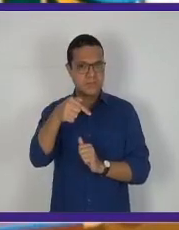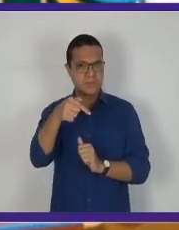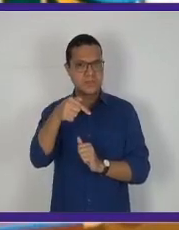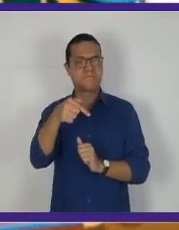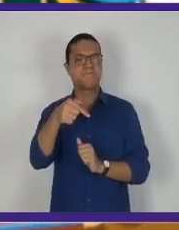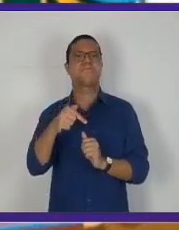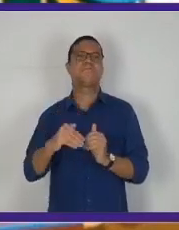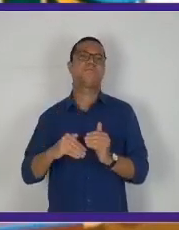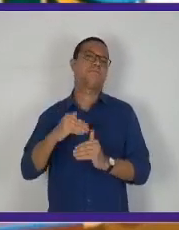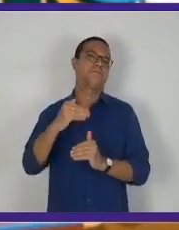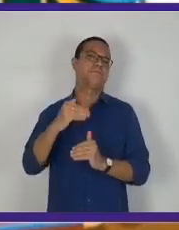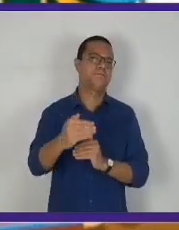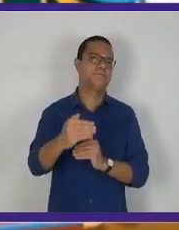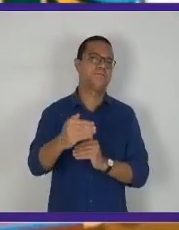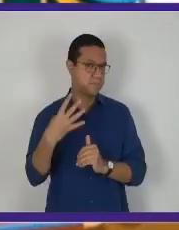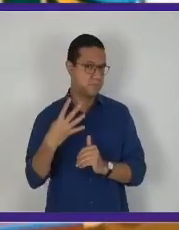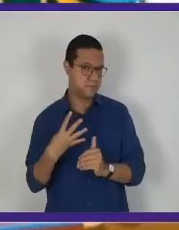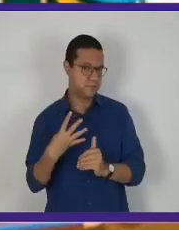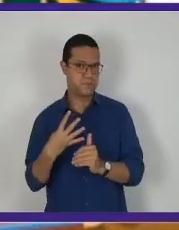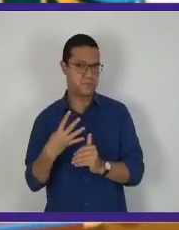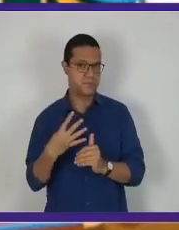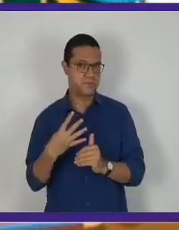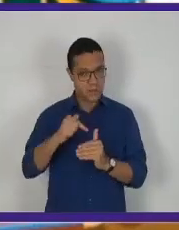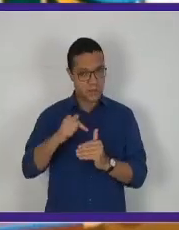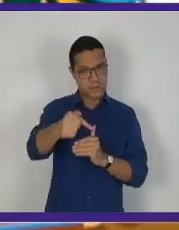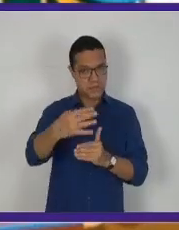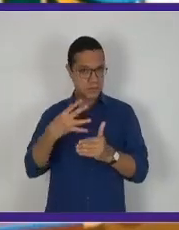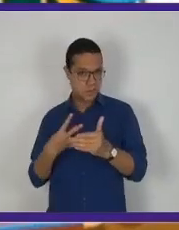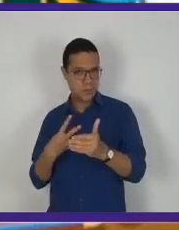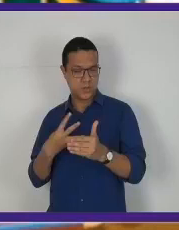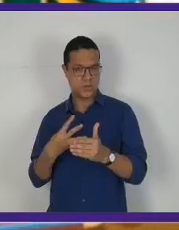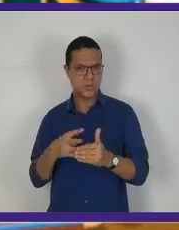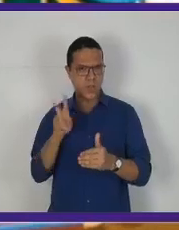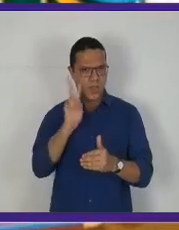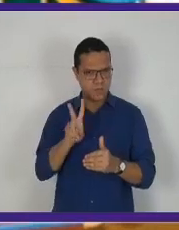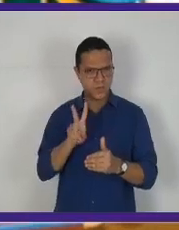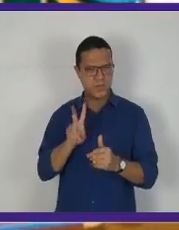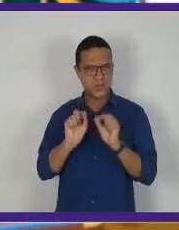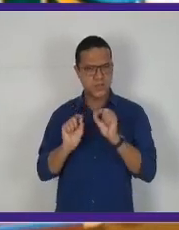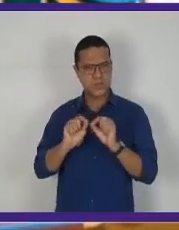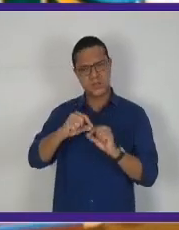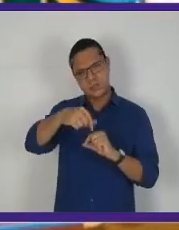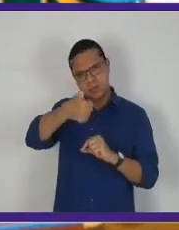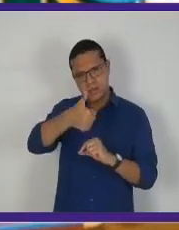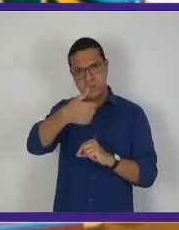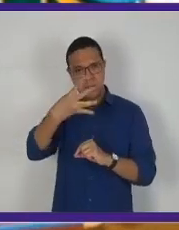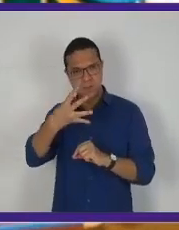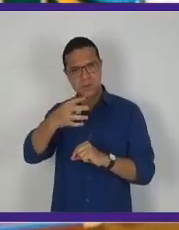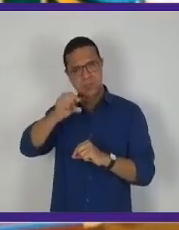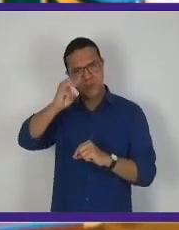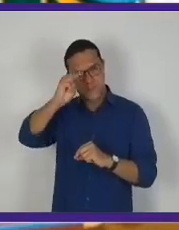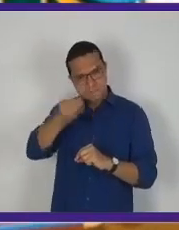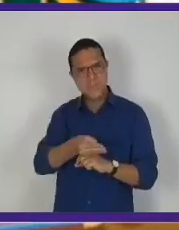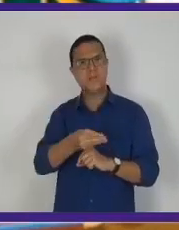frente do 4. Mas você observou que 14 mil e 70, o 4 é que vem na frente?